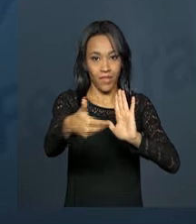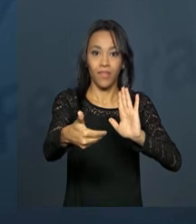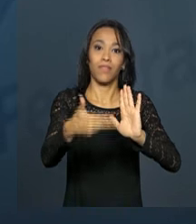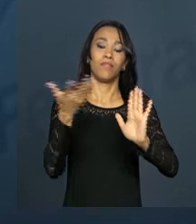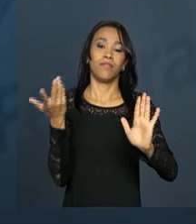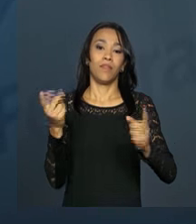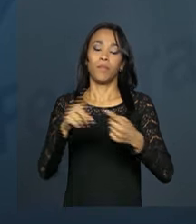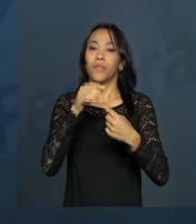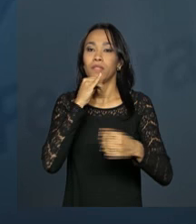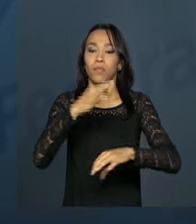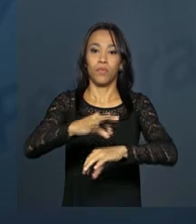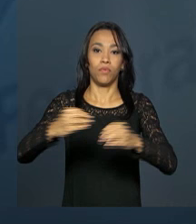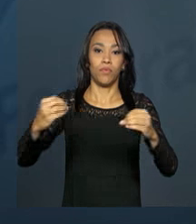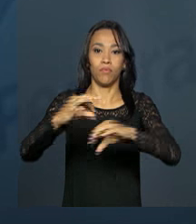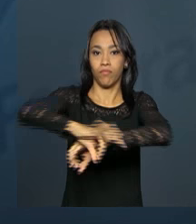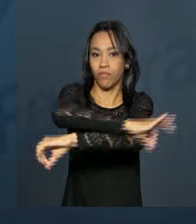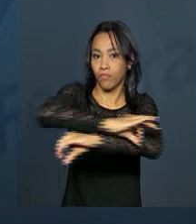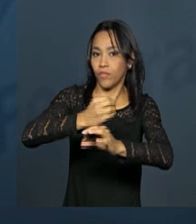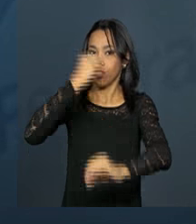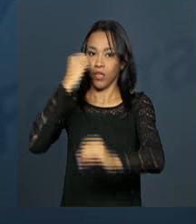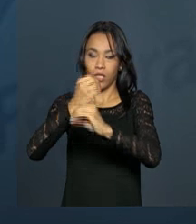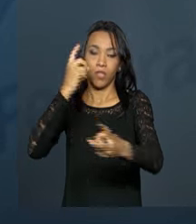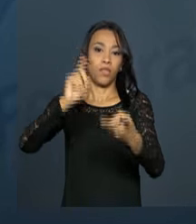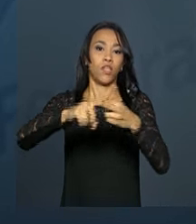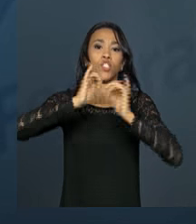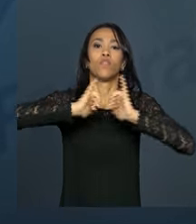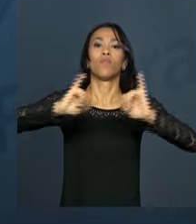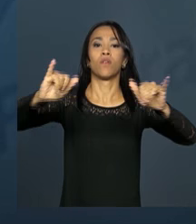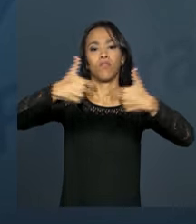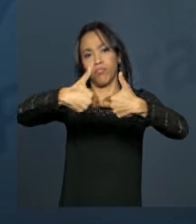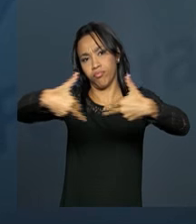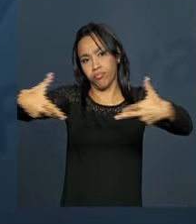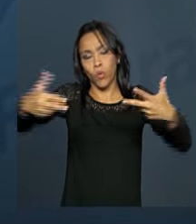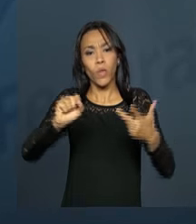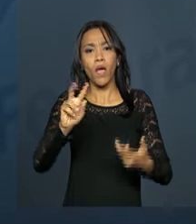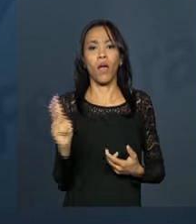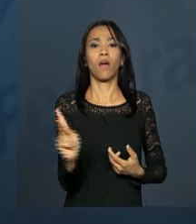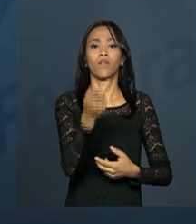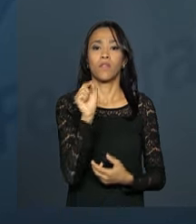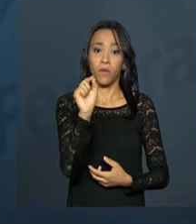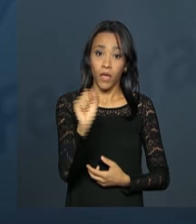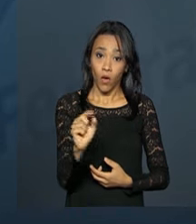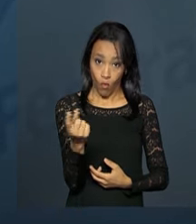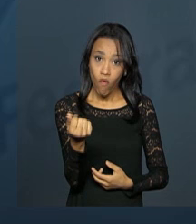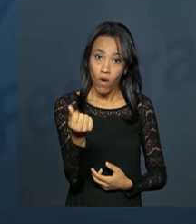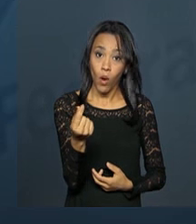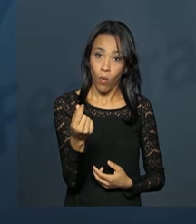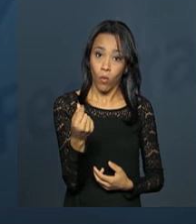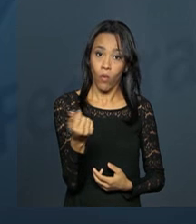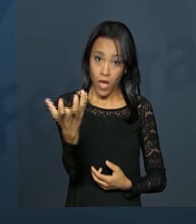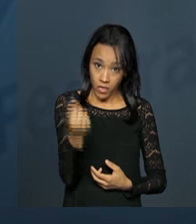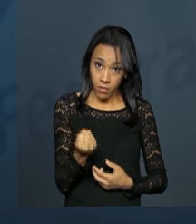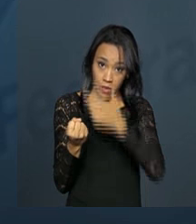engenharia, de publicidade, etc. O que ocorreu foi que o valor recebido por